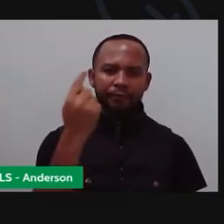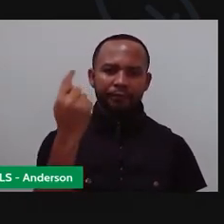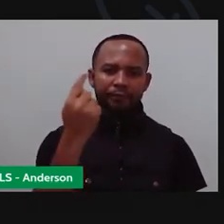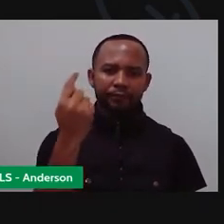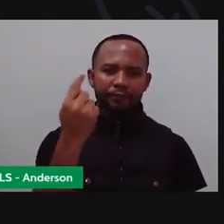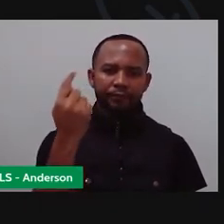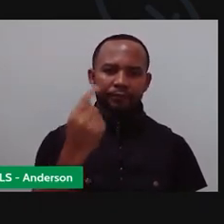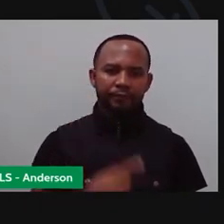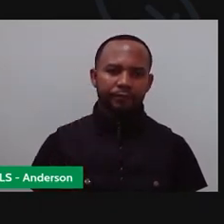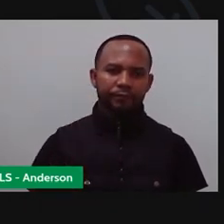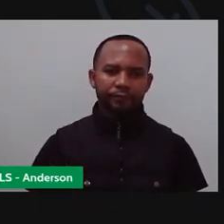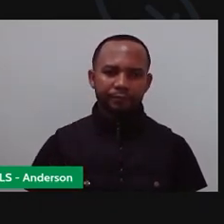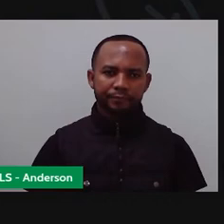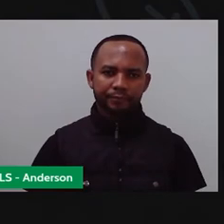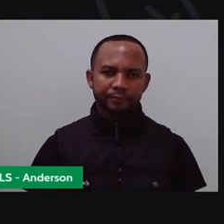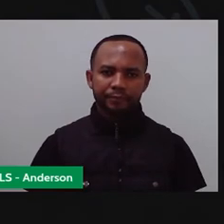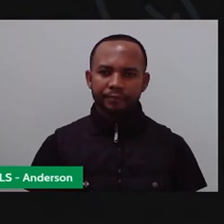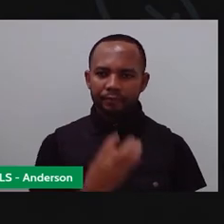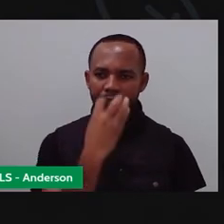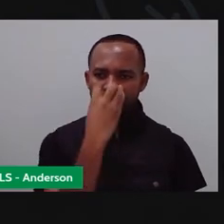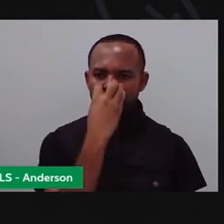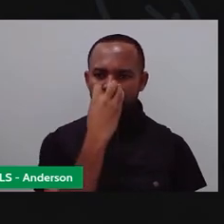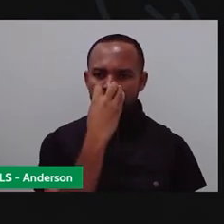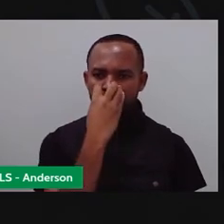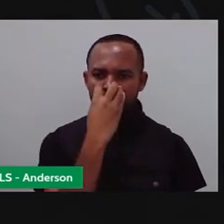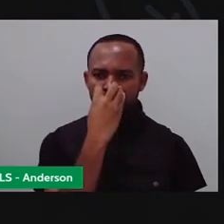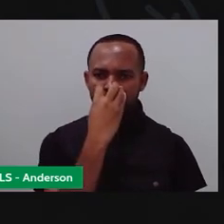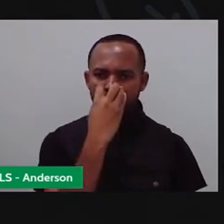cachorro, ó.